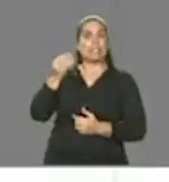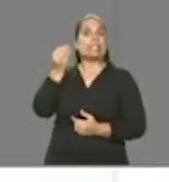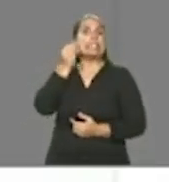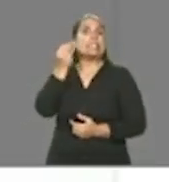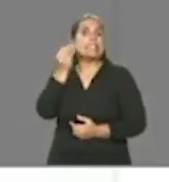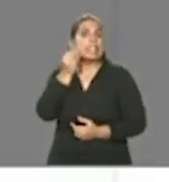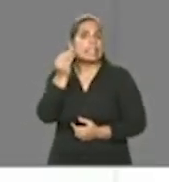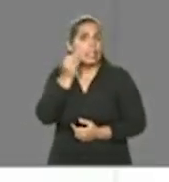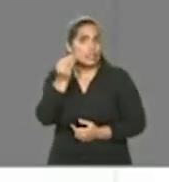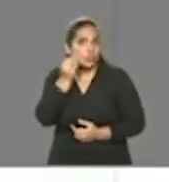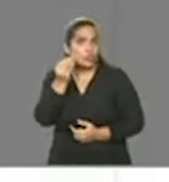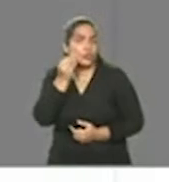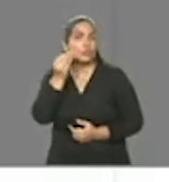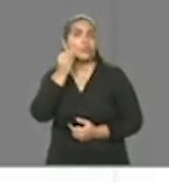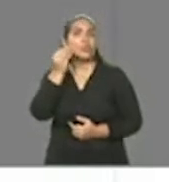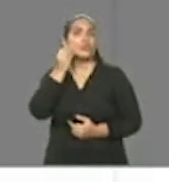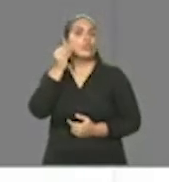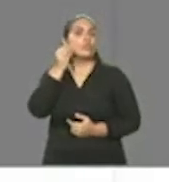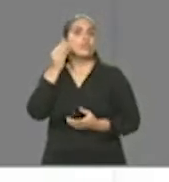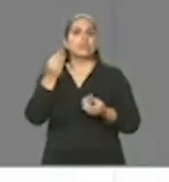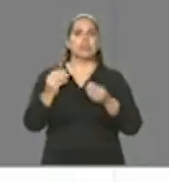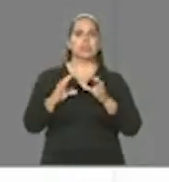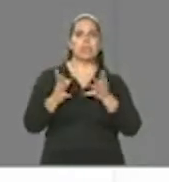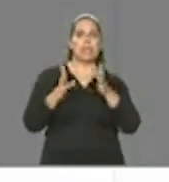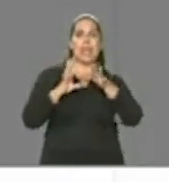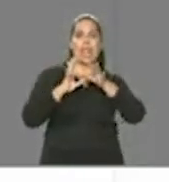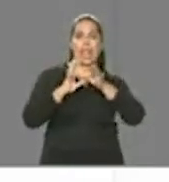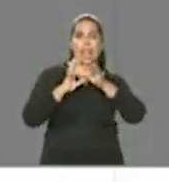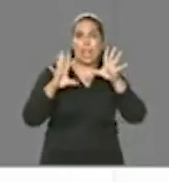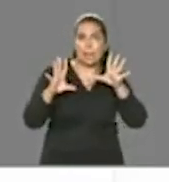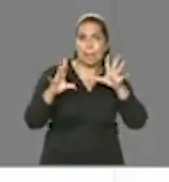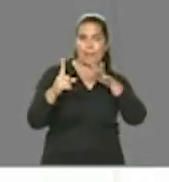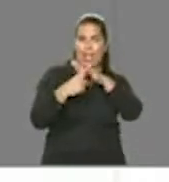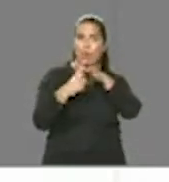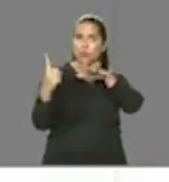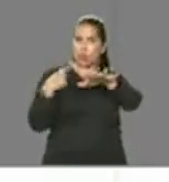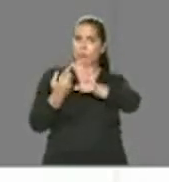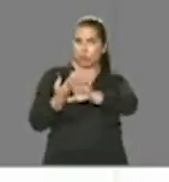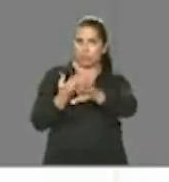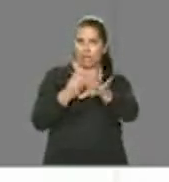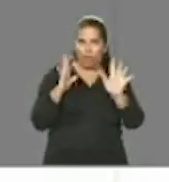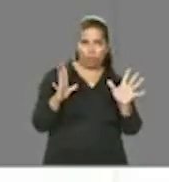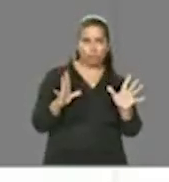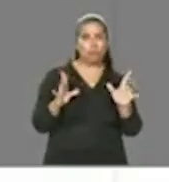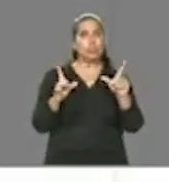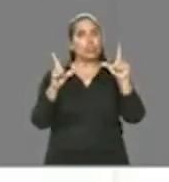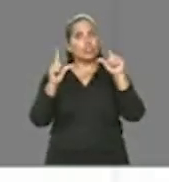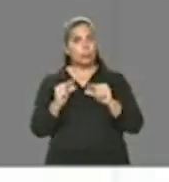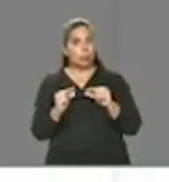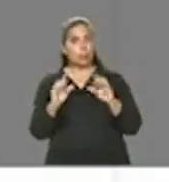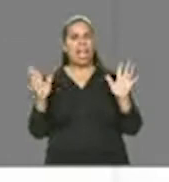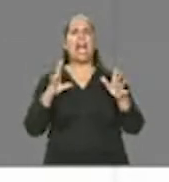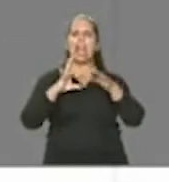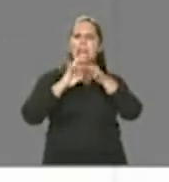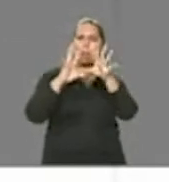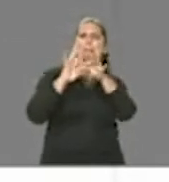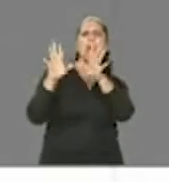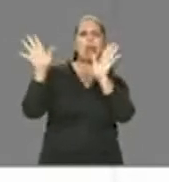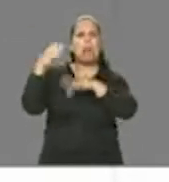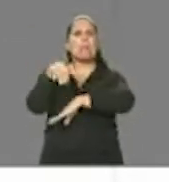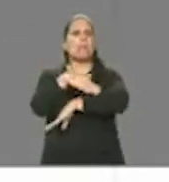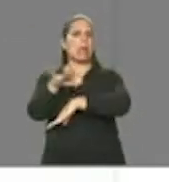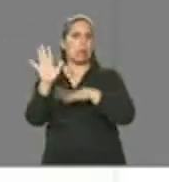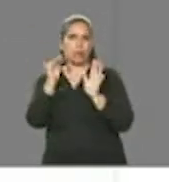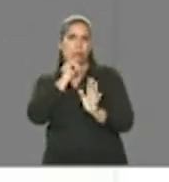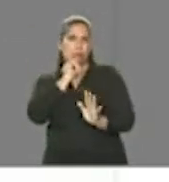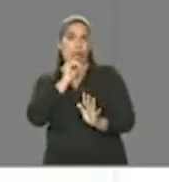de afrouxar o isolamento social, de reduzir essa medida, haveria uma